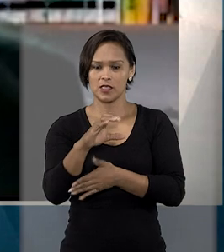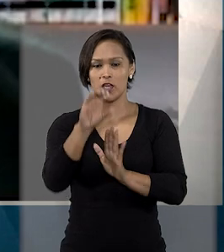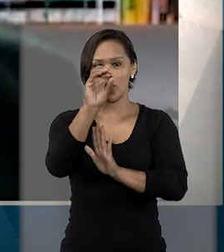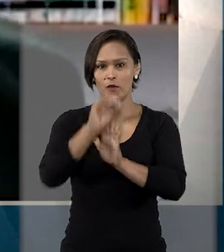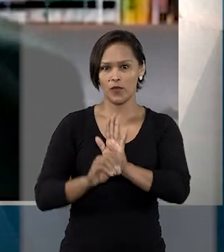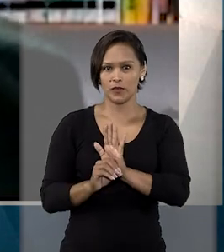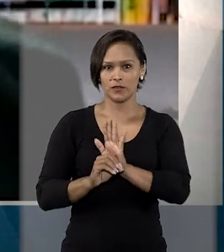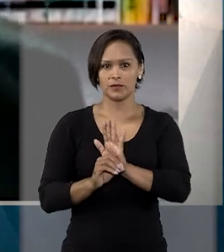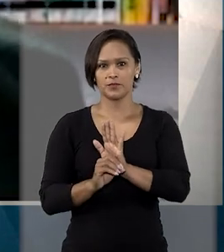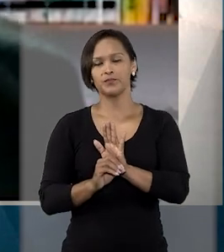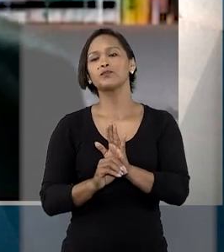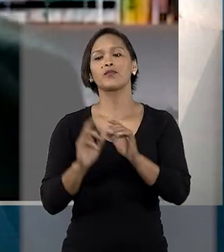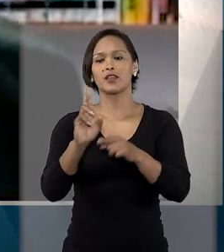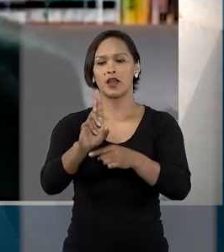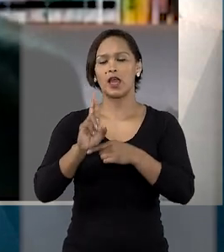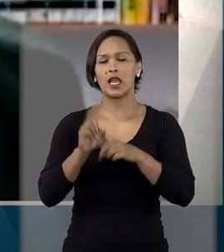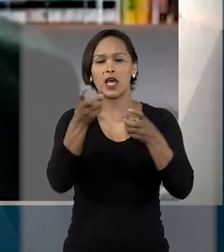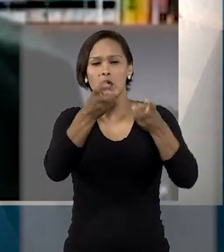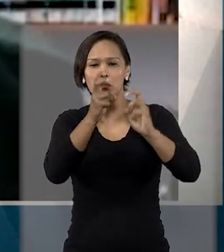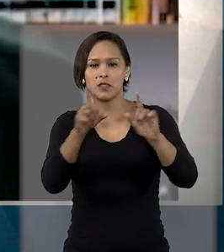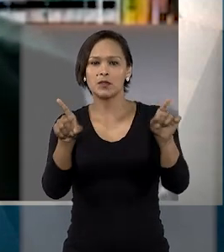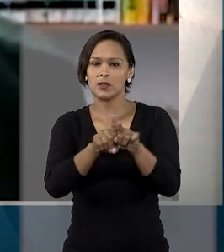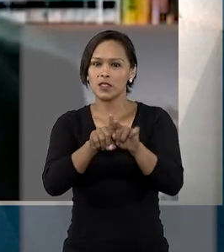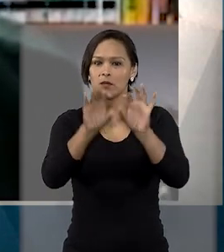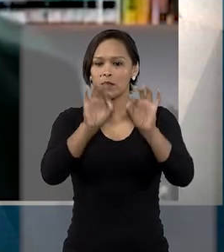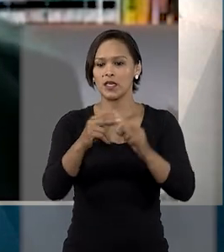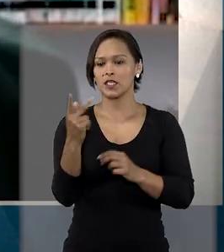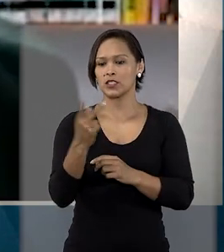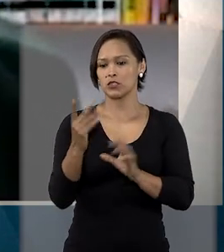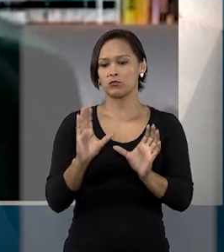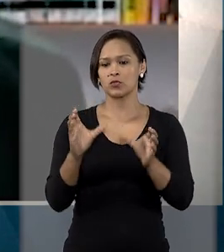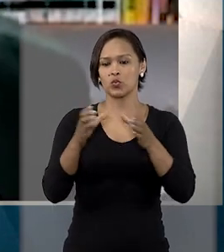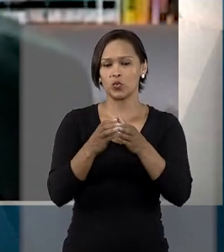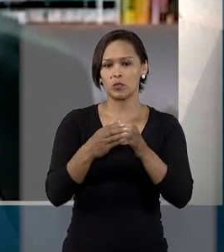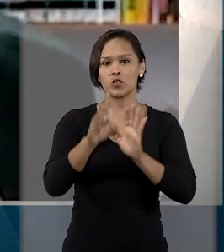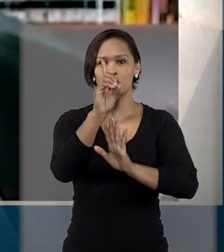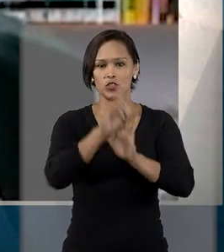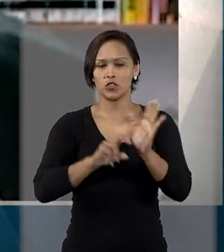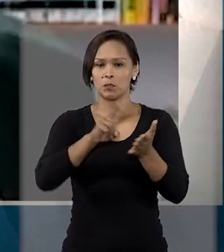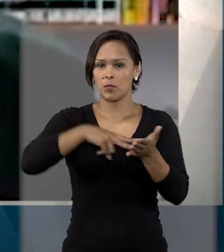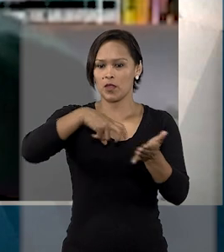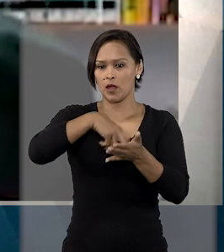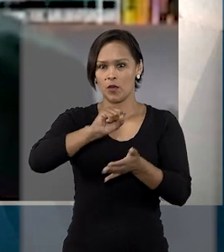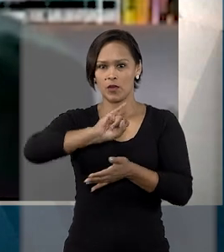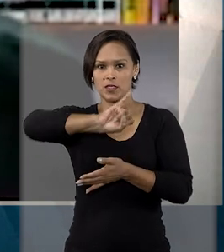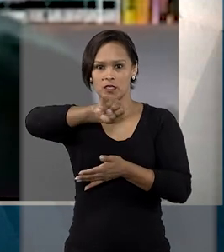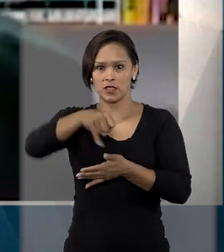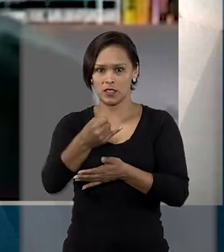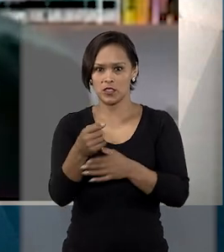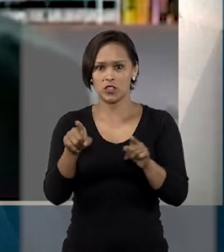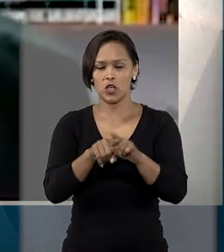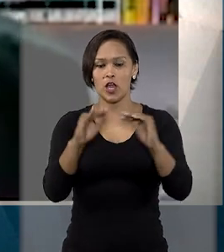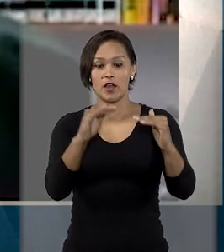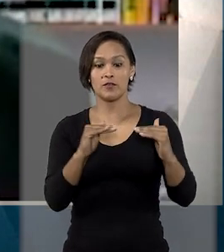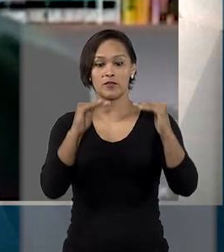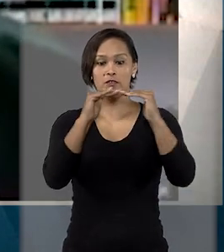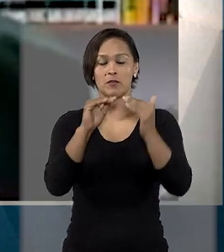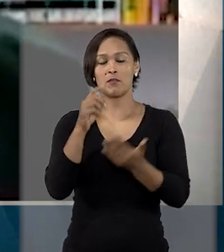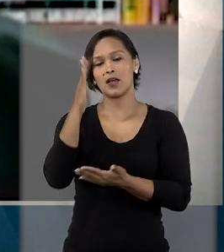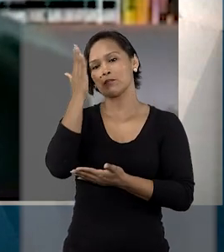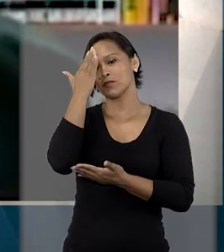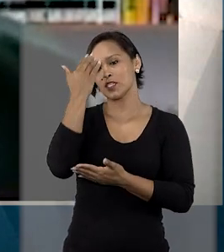A relatora observou ainda que ambas as turmas de direito penal do STJ firmaram o entendimento de que a